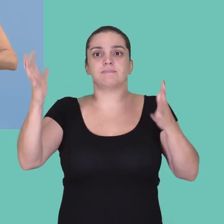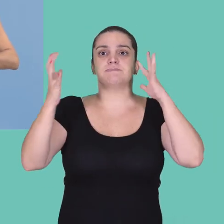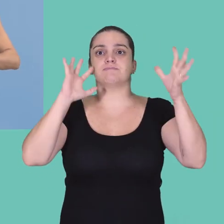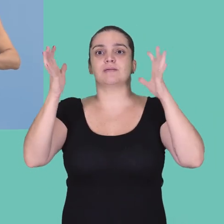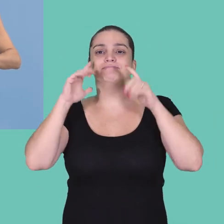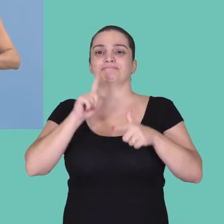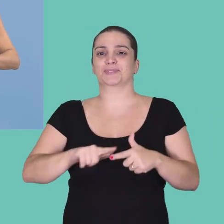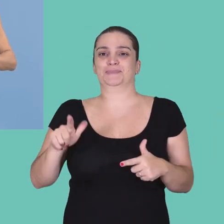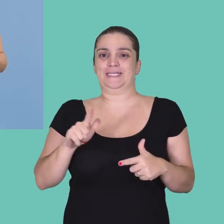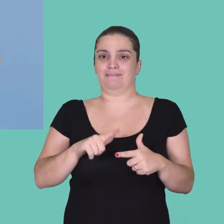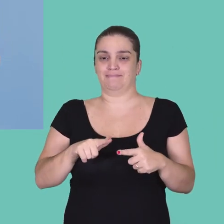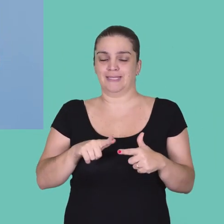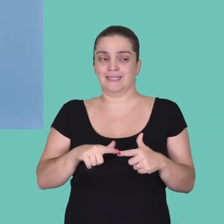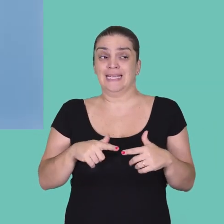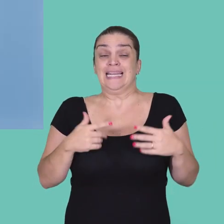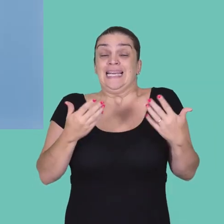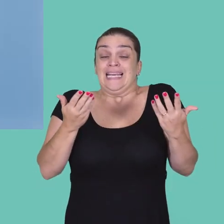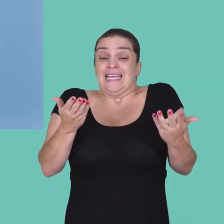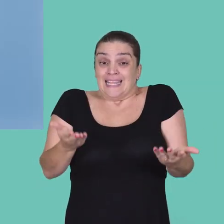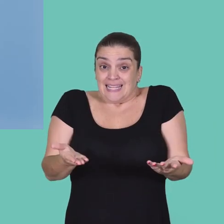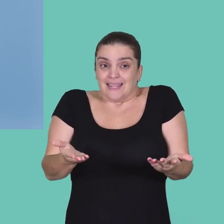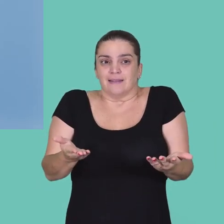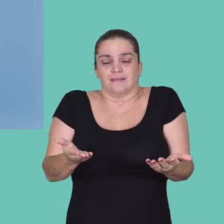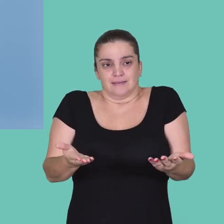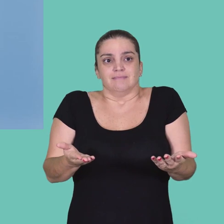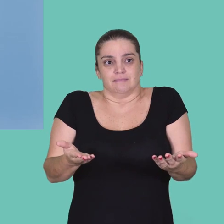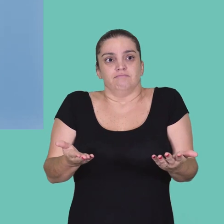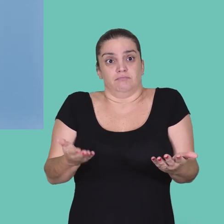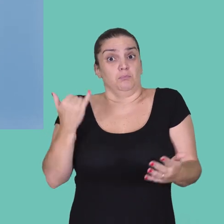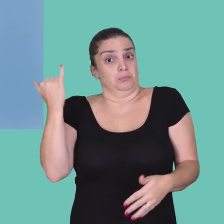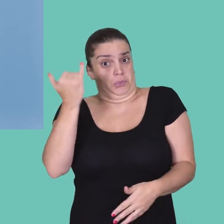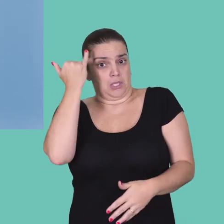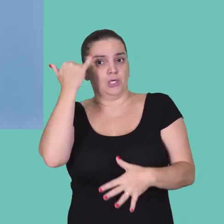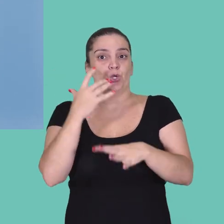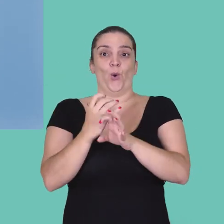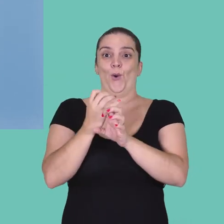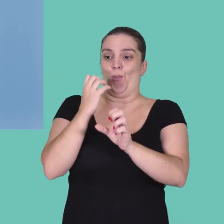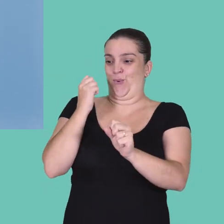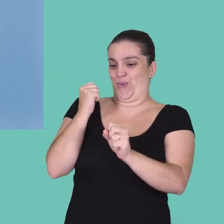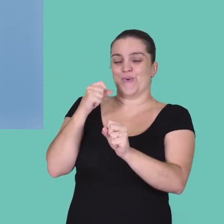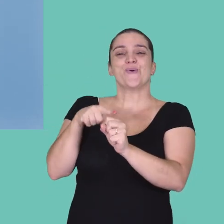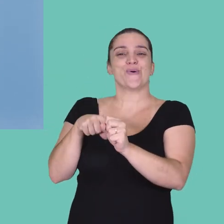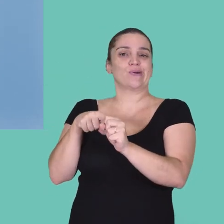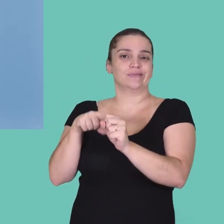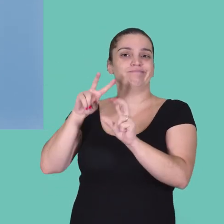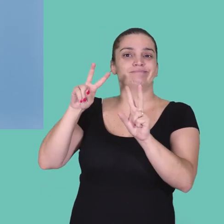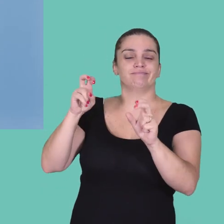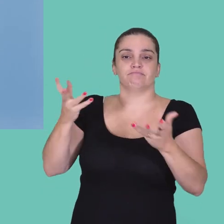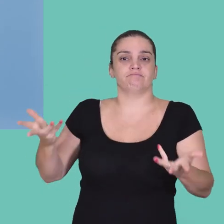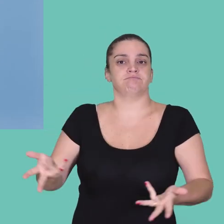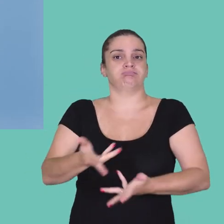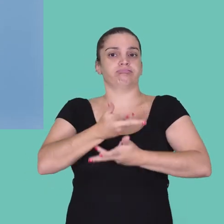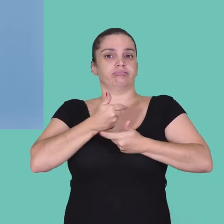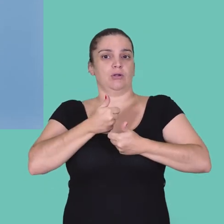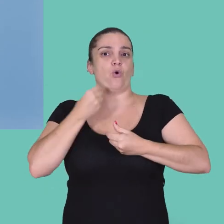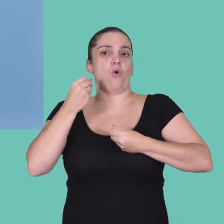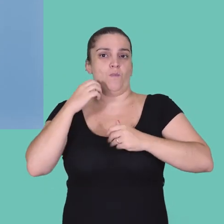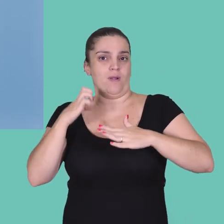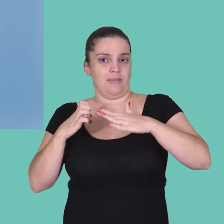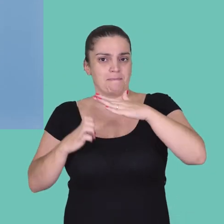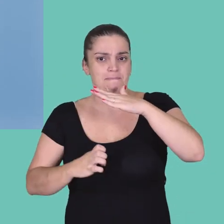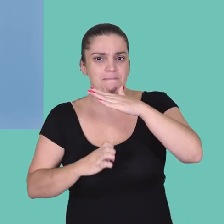melhor solução dos problemas. Bom, e aí, tem assim, essa razão é uma razão importante, que é a questão da